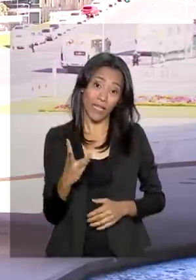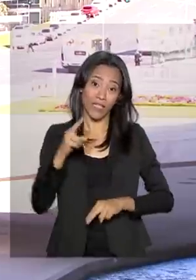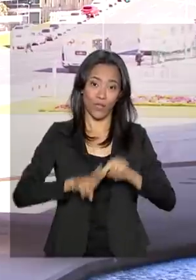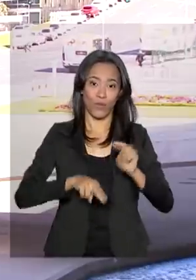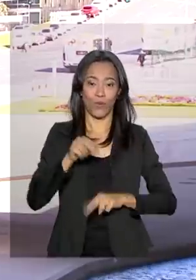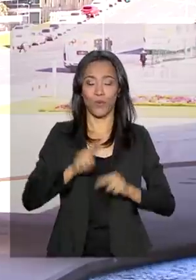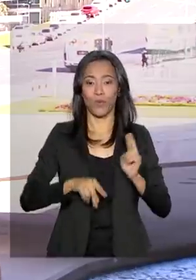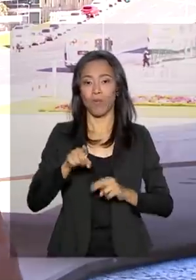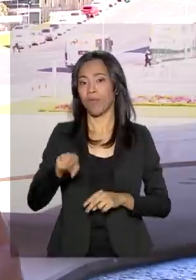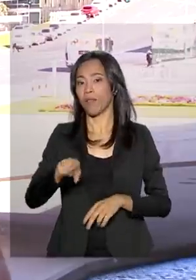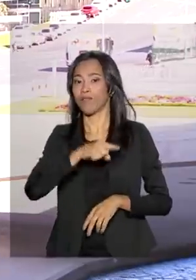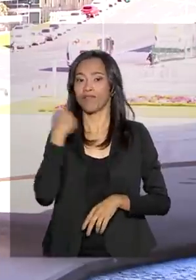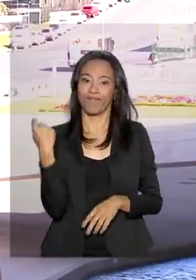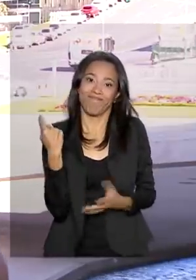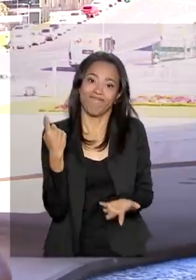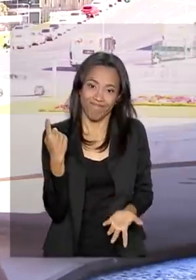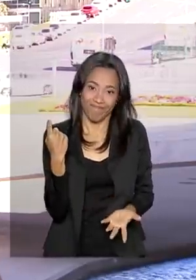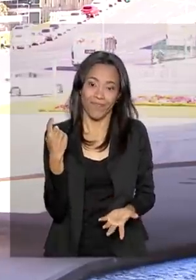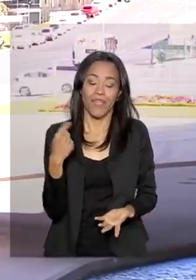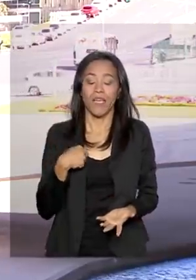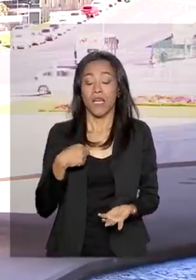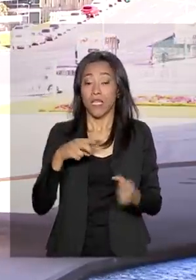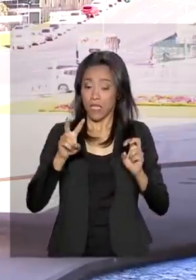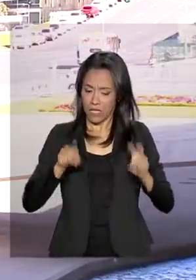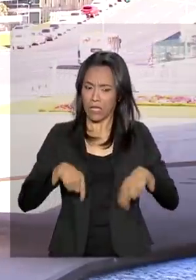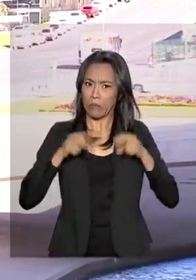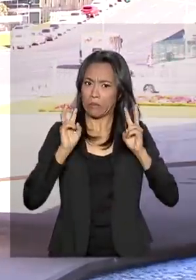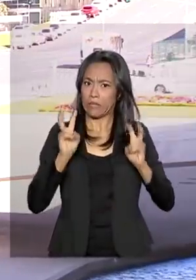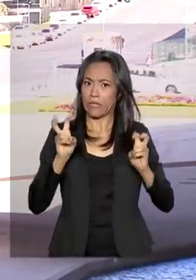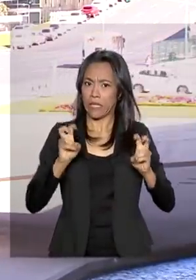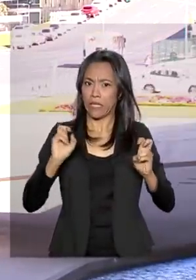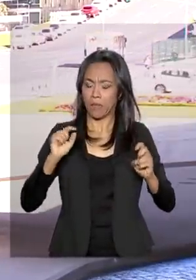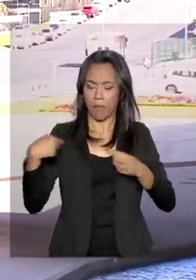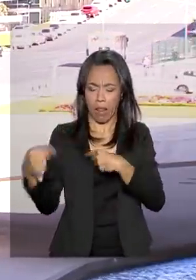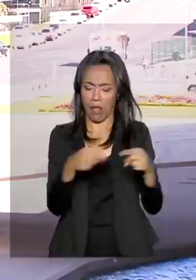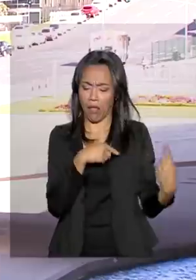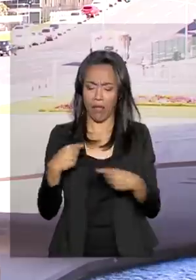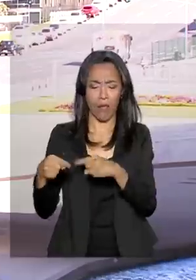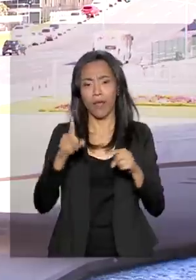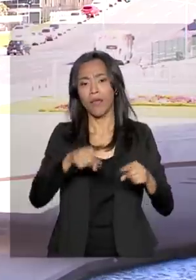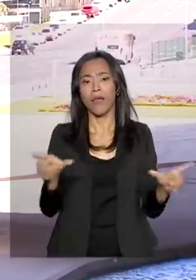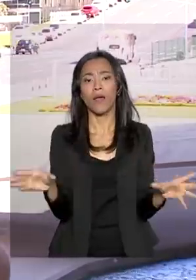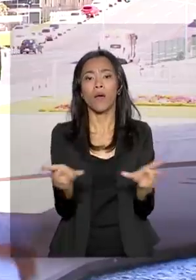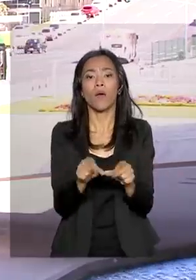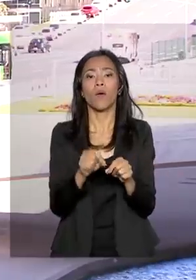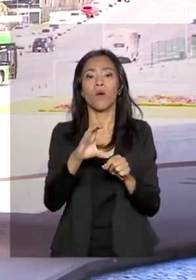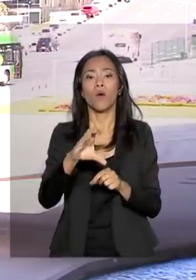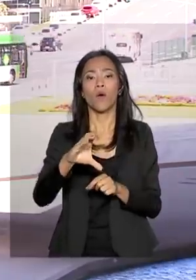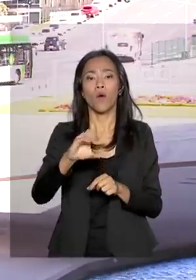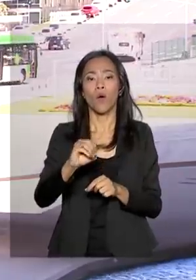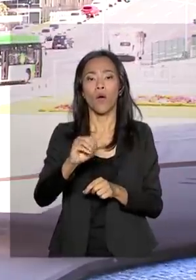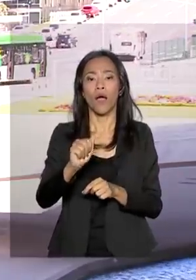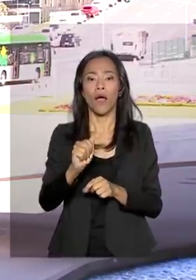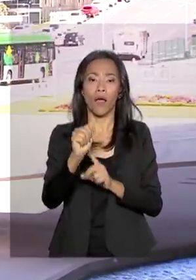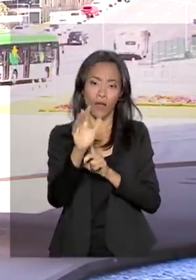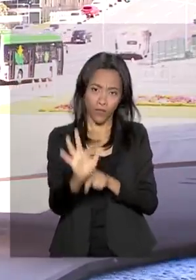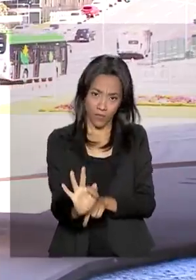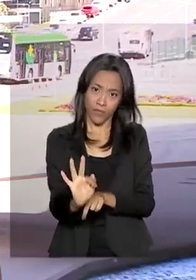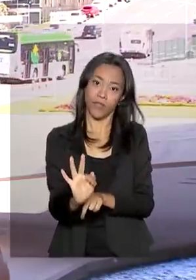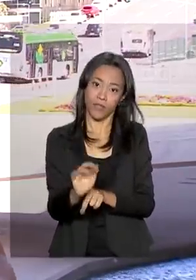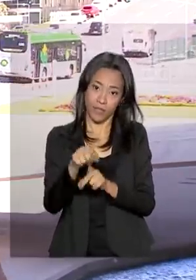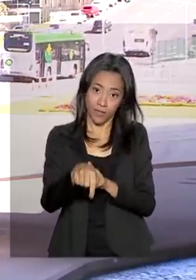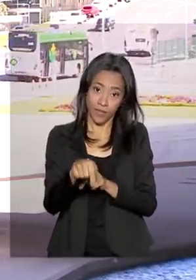para não perder então a validade. O ponto mais polêmico, a gente já falou aqui, é o que trata do COAF, que é o Conselho de Controle de Atividades